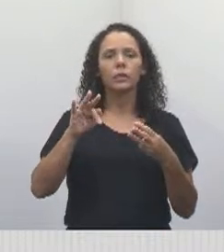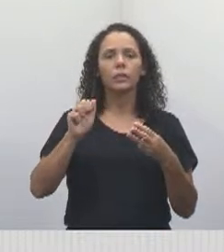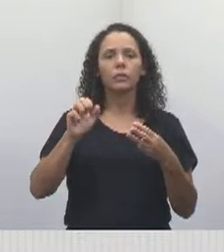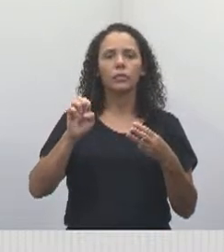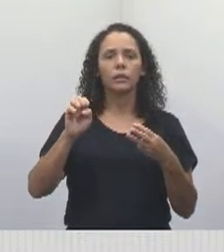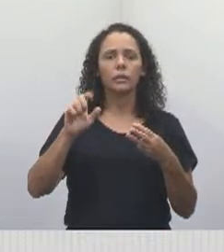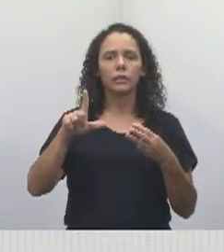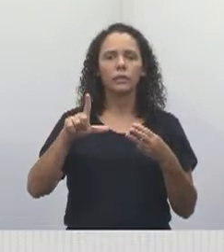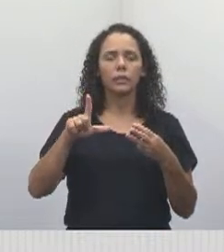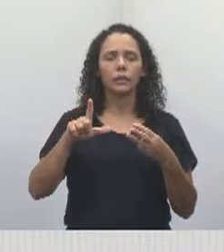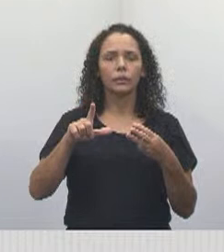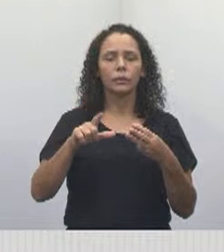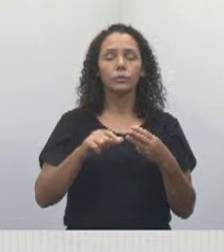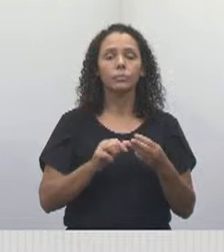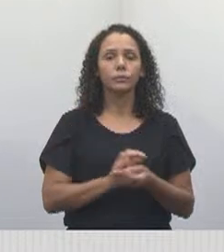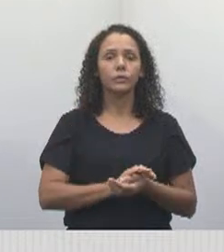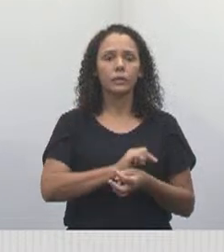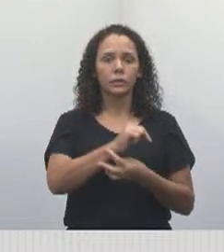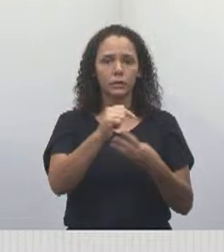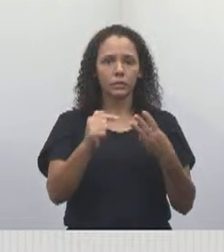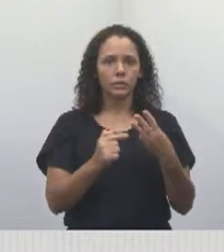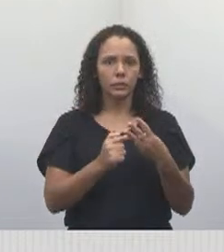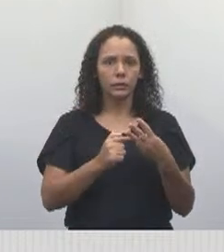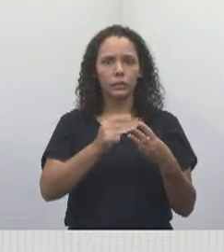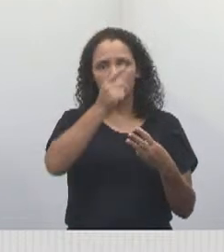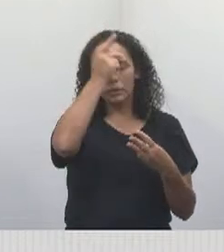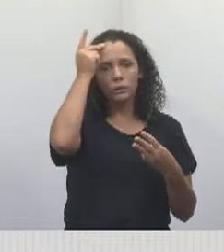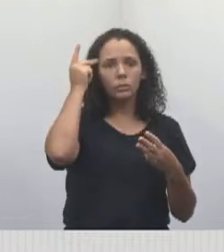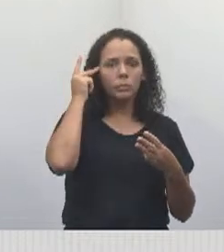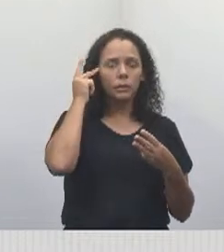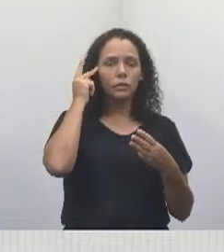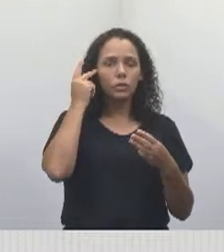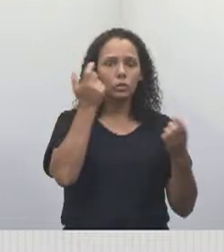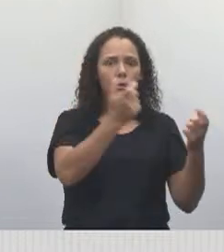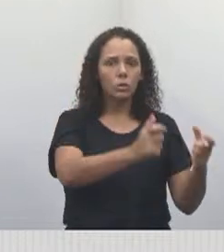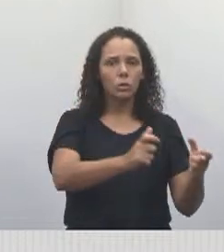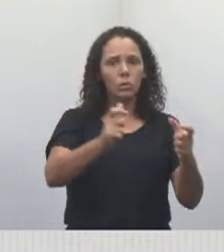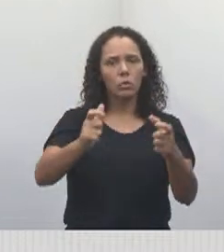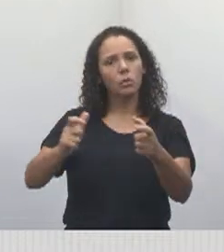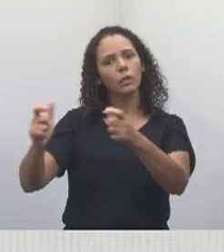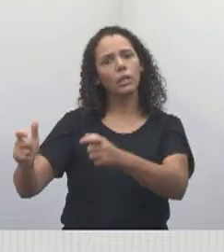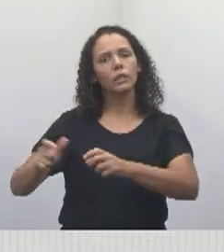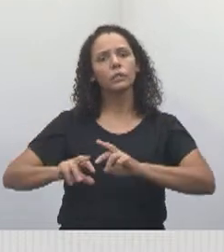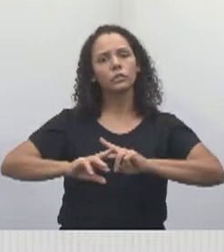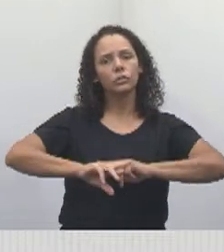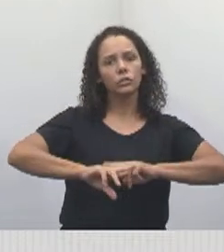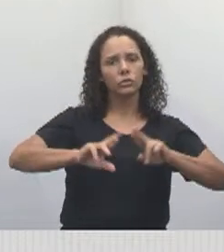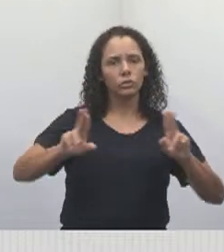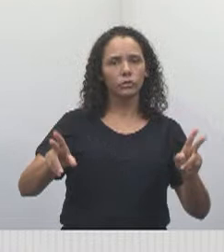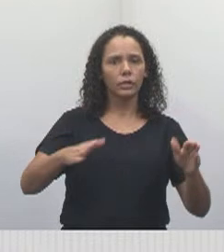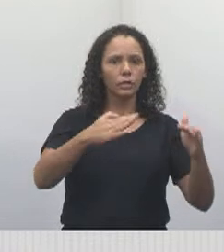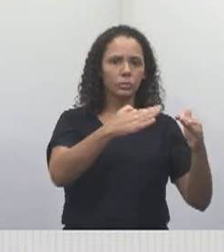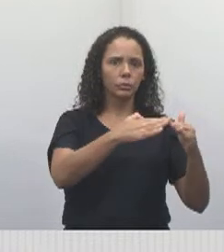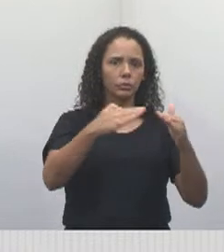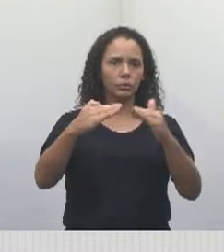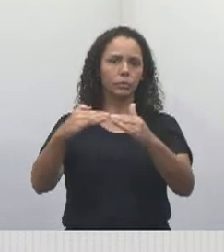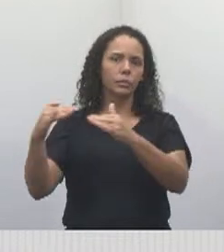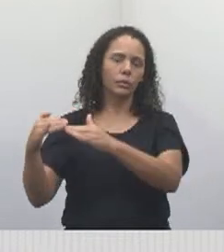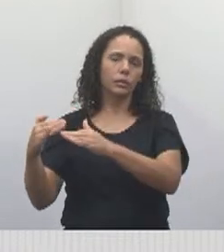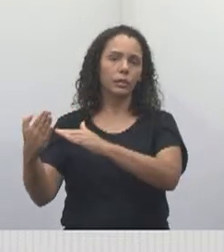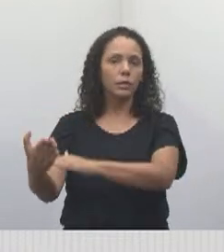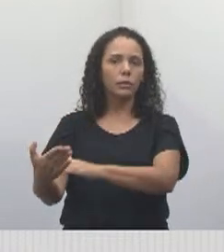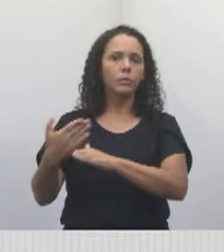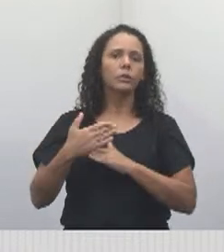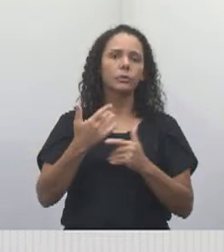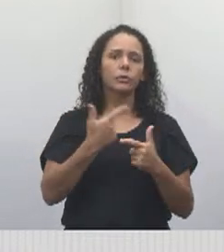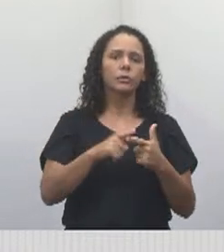que é lá da região do Califórnia. Então, são três pessoas que enxergam a cidade por vários ângulos e me ajudam no trabalho do dia a